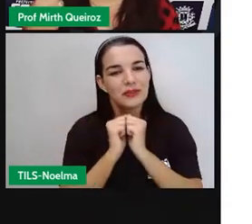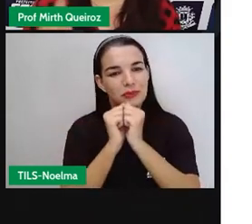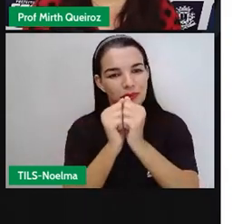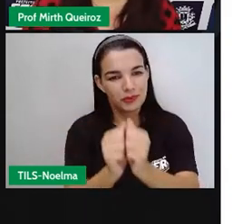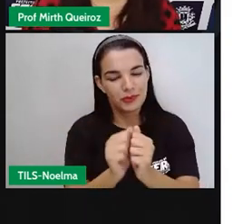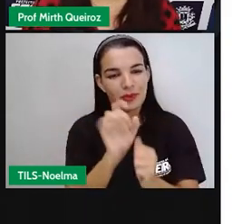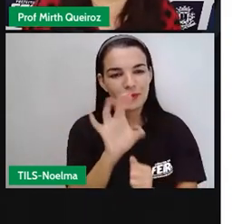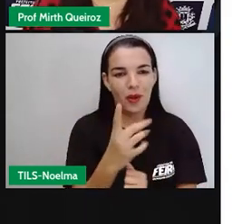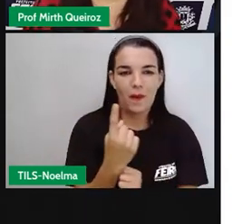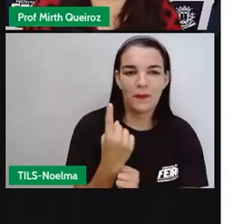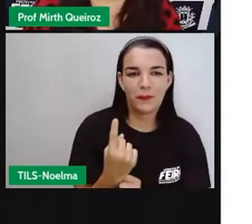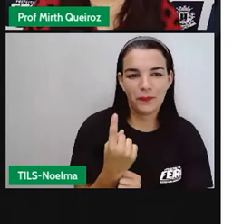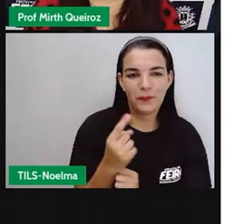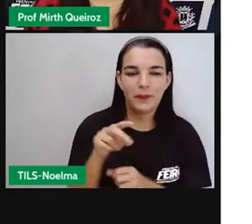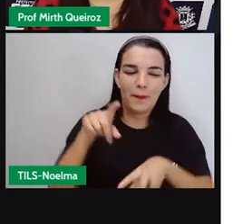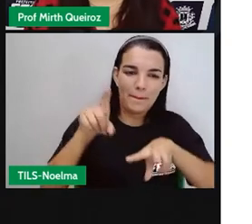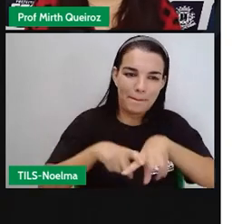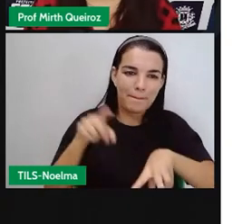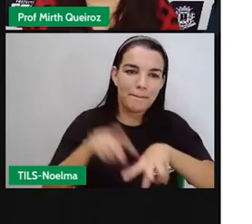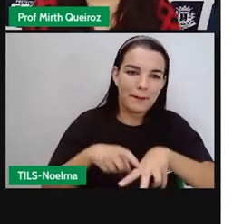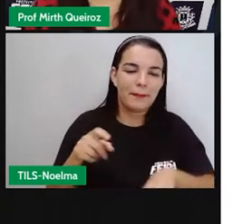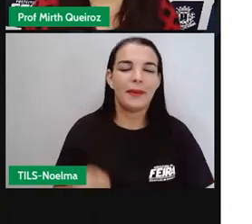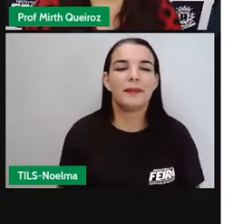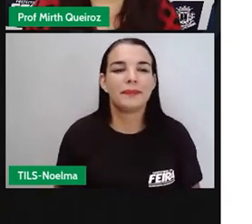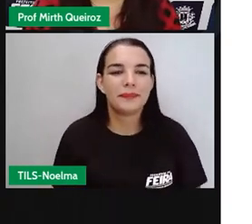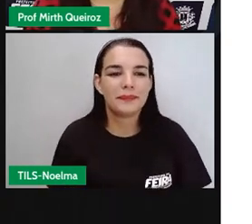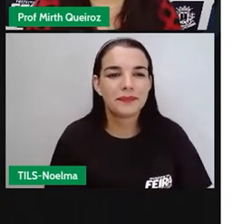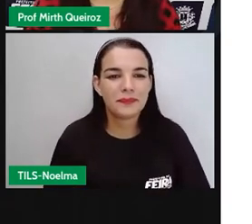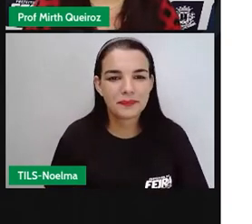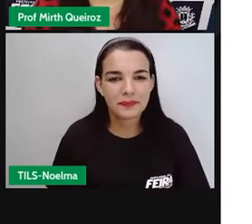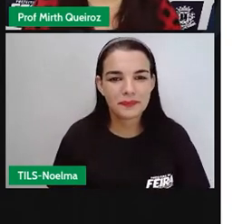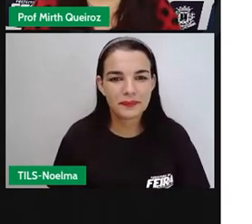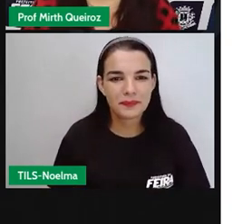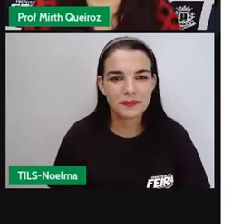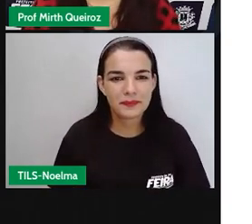formarão um sol. Já que eles vão ter que andar sobre três pés.